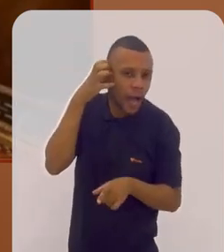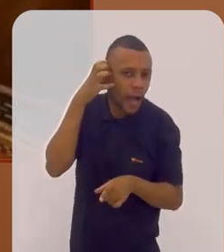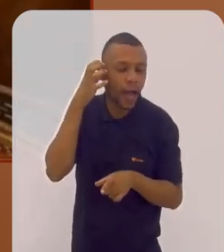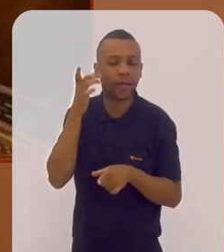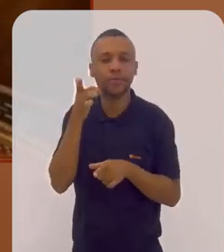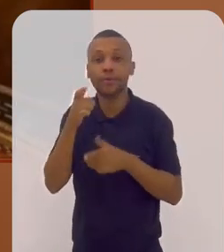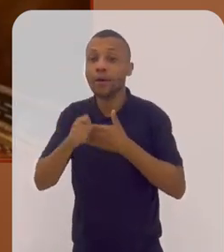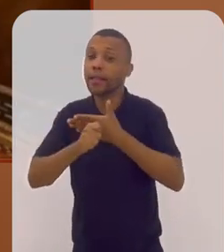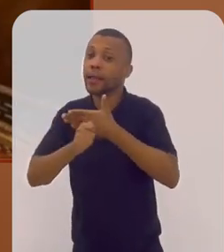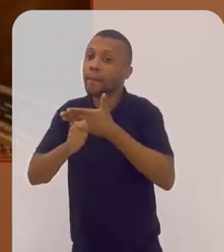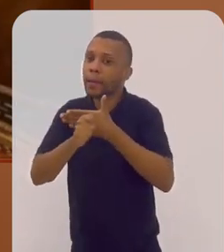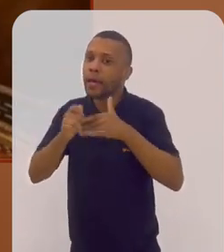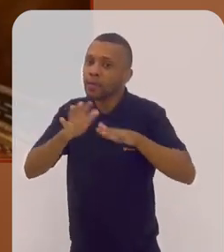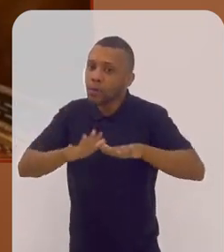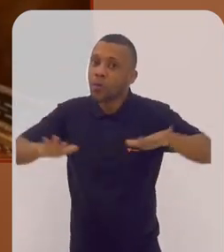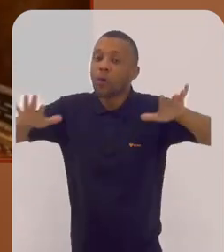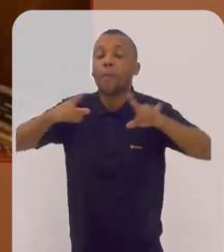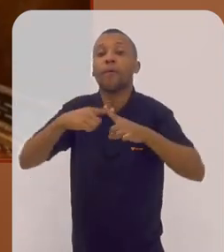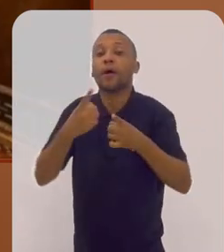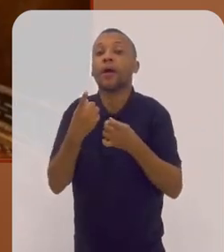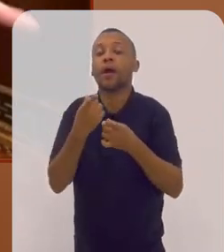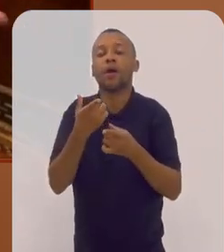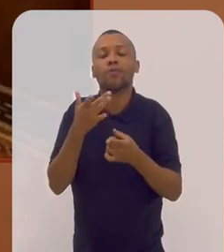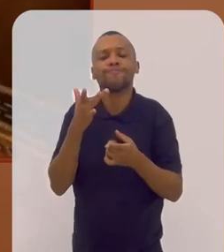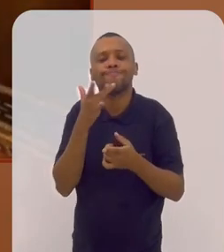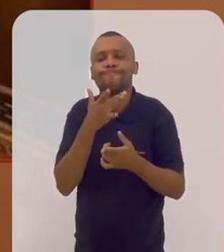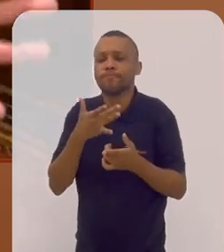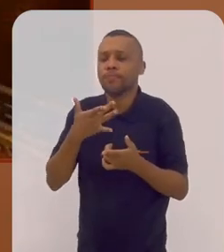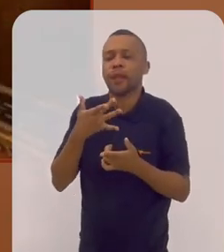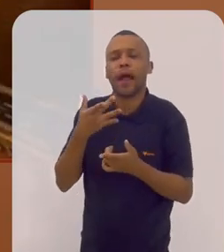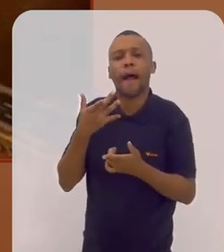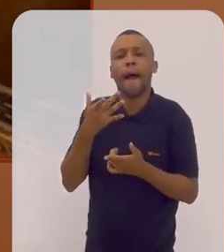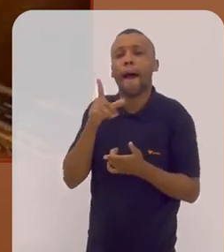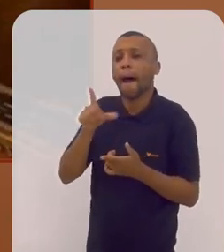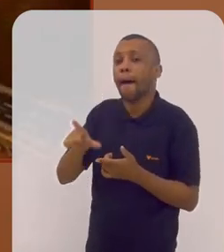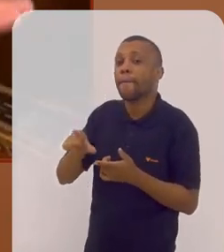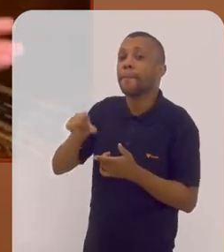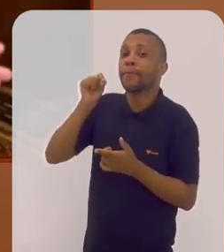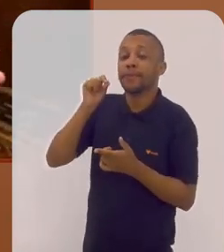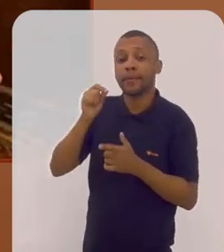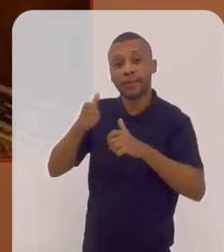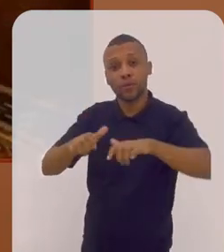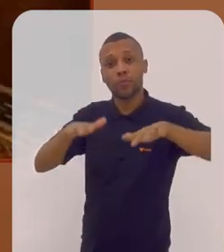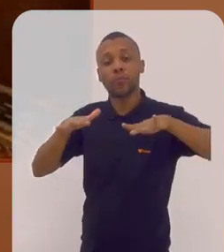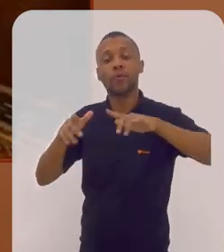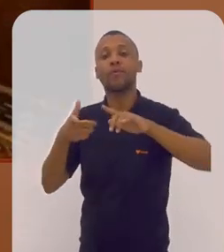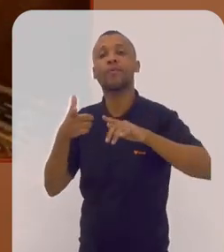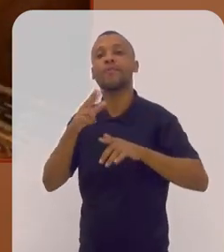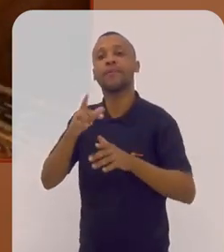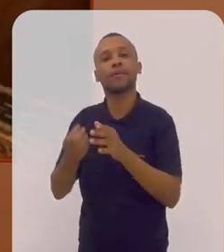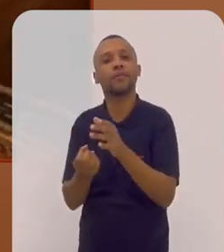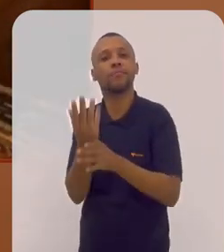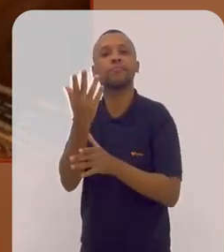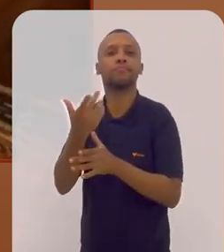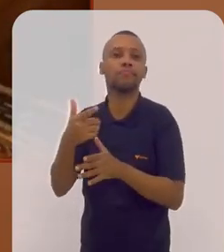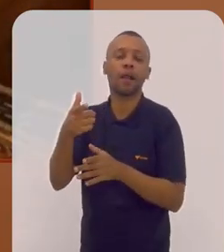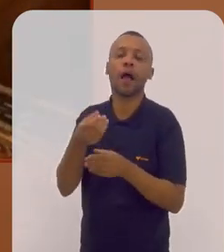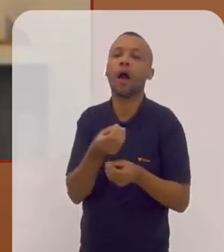na mídia? Porque, realmente, o gosto do público vai sendo formado pela oferta que se tem, não é?